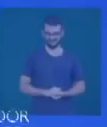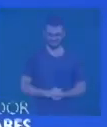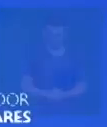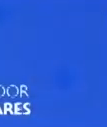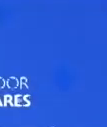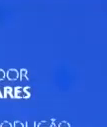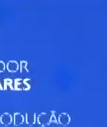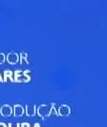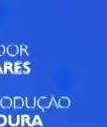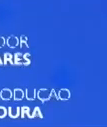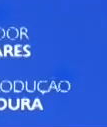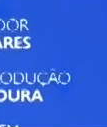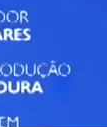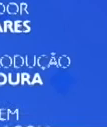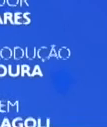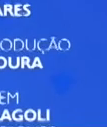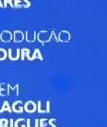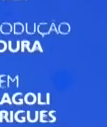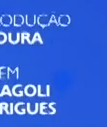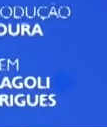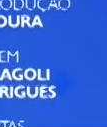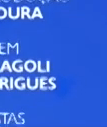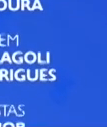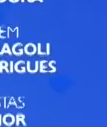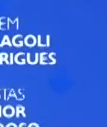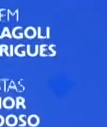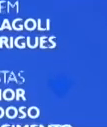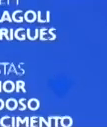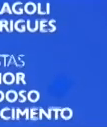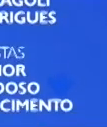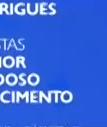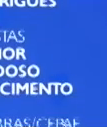Boa para um abraço e até amanhã.